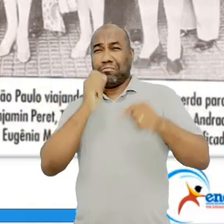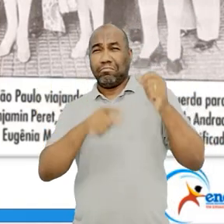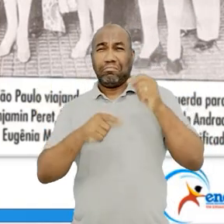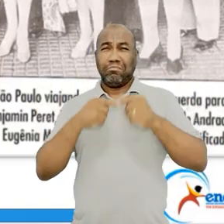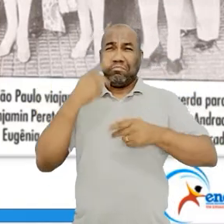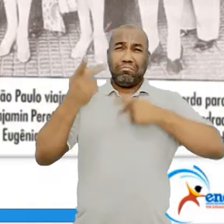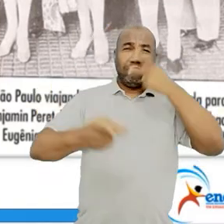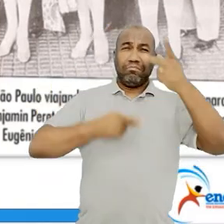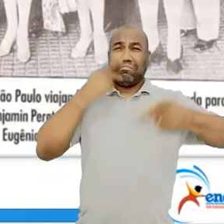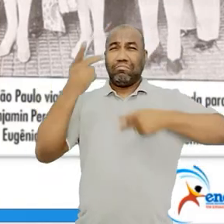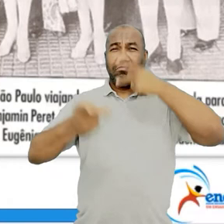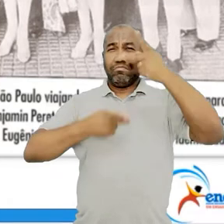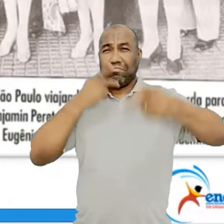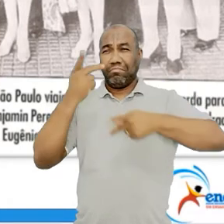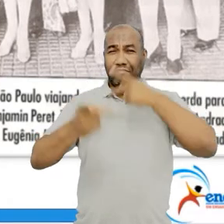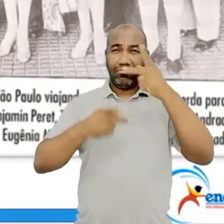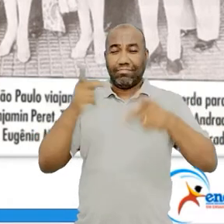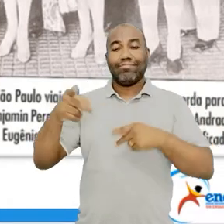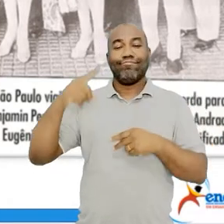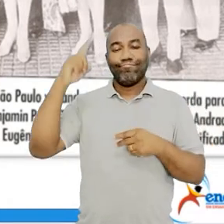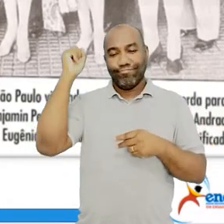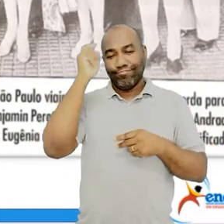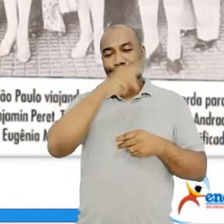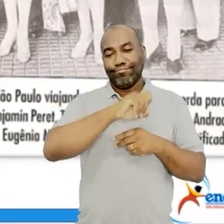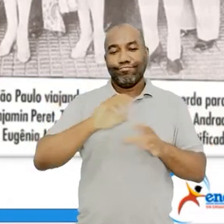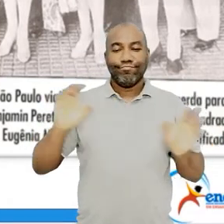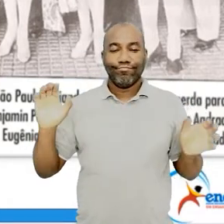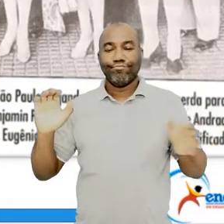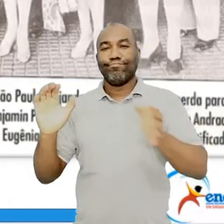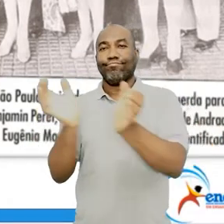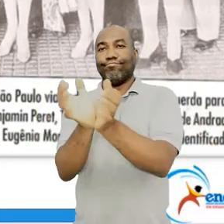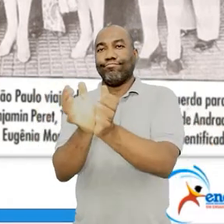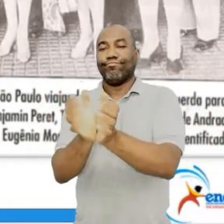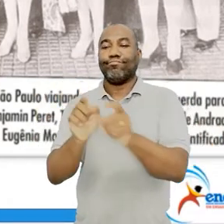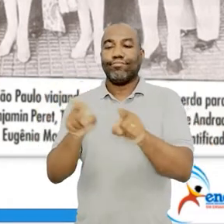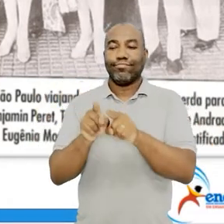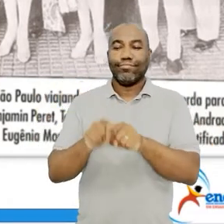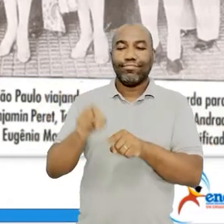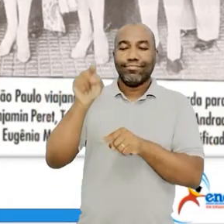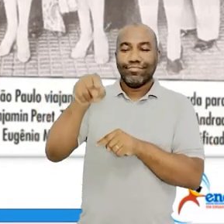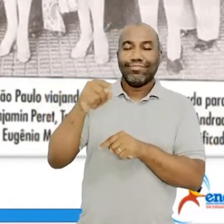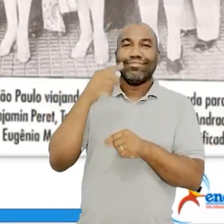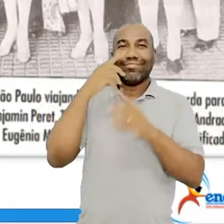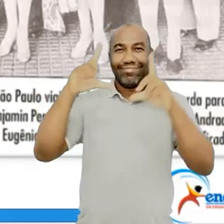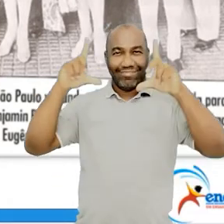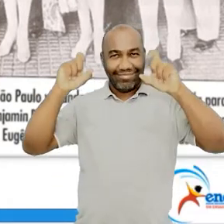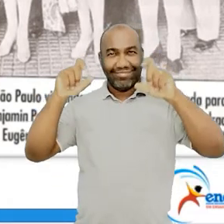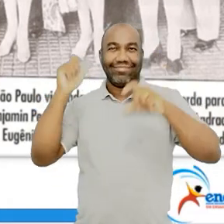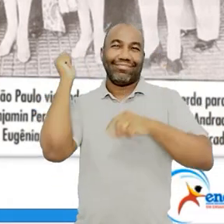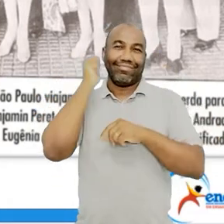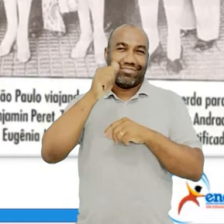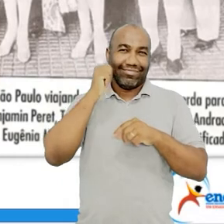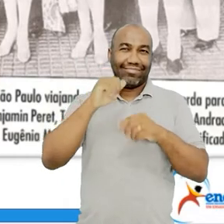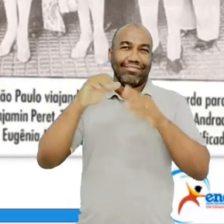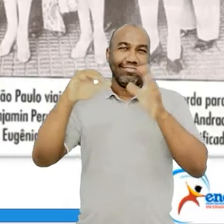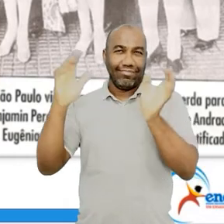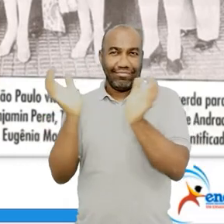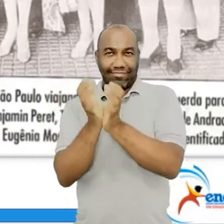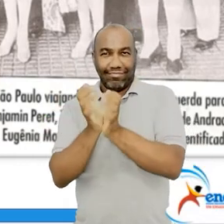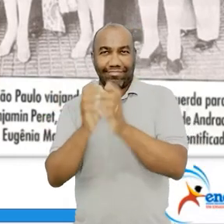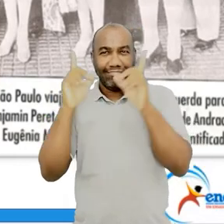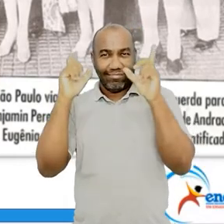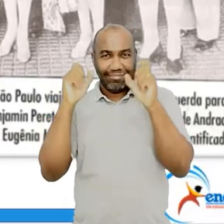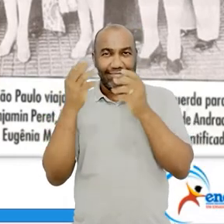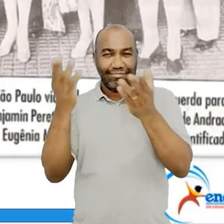tá? A reunião dele com a turminha aí, com as mulheres, com os outros intelectuais. Vamos